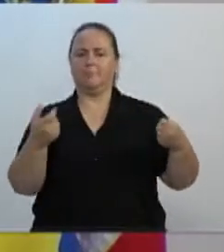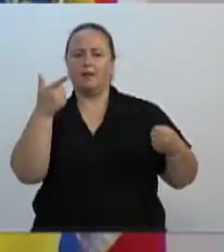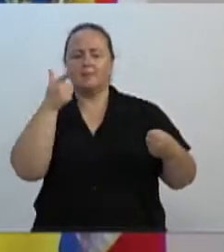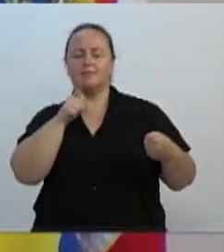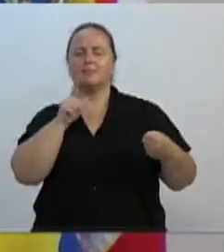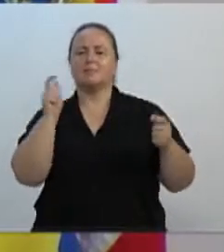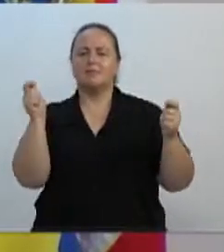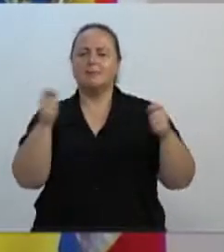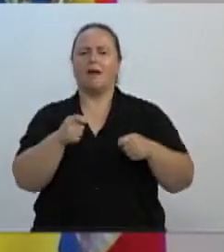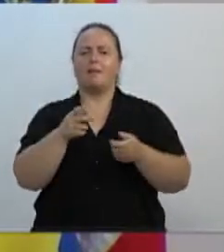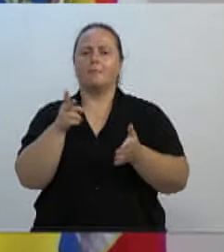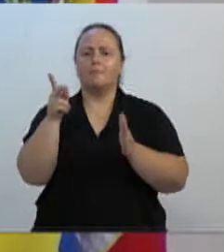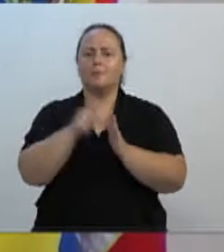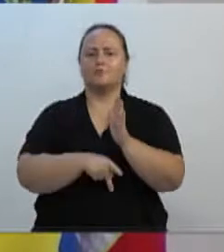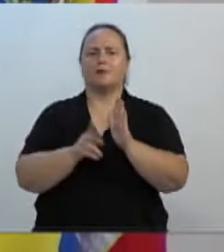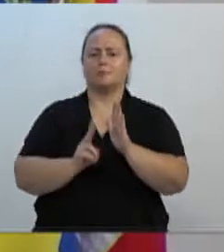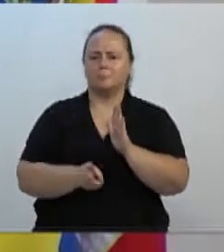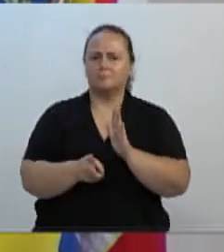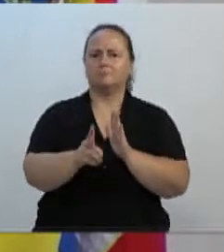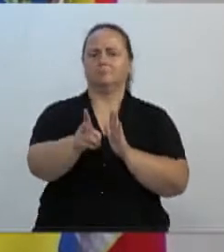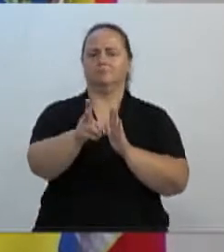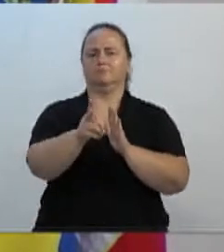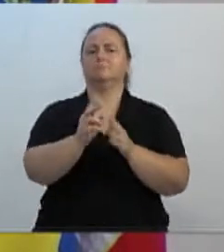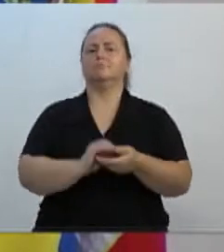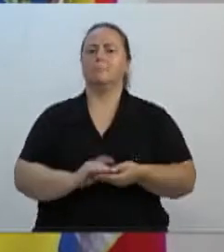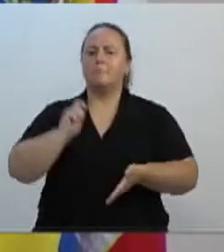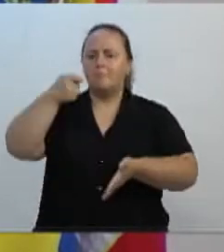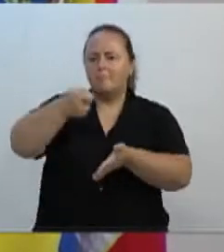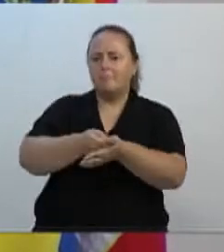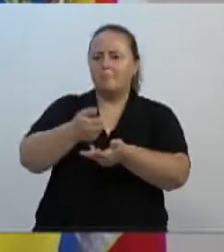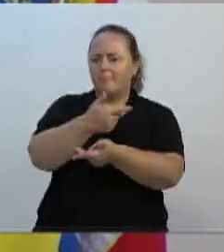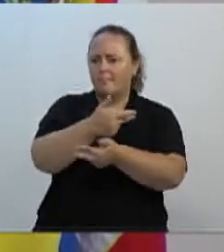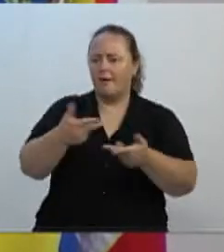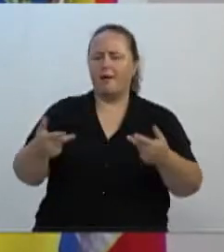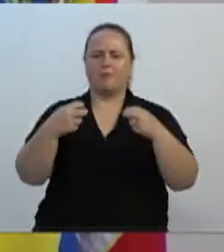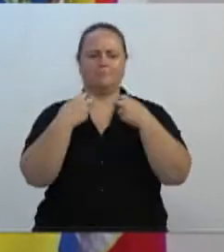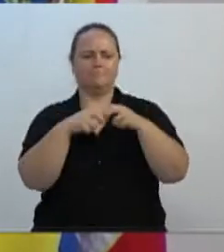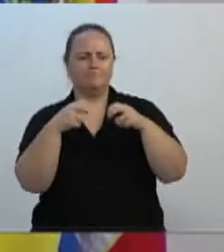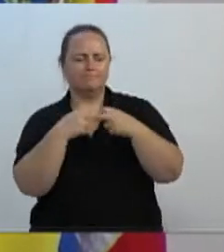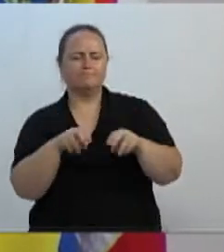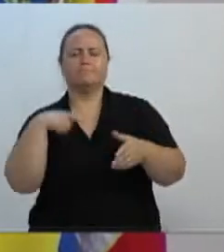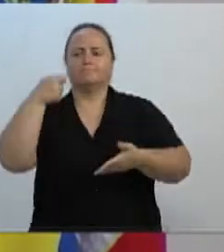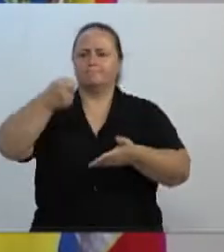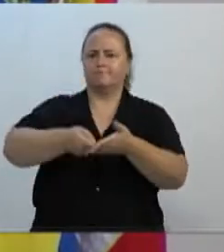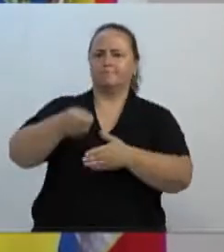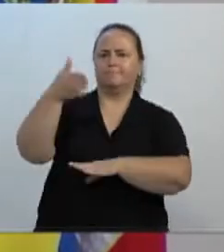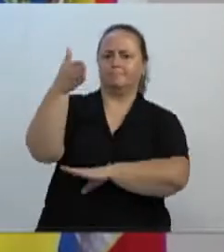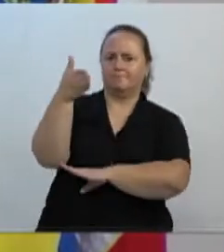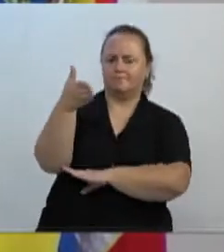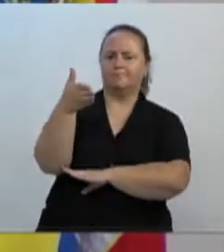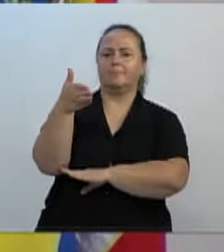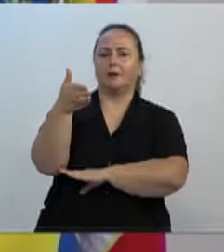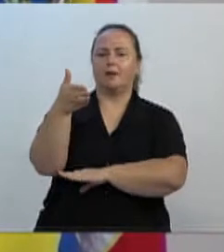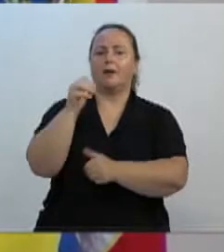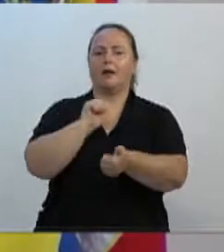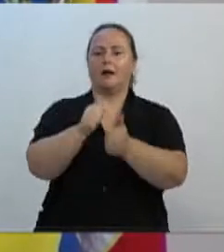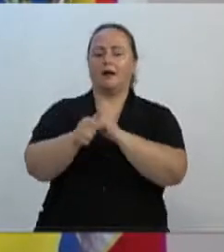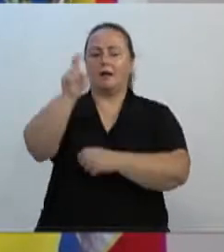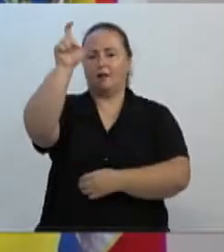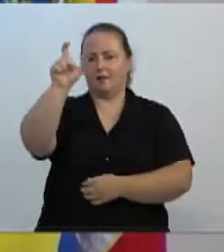projetos em andamento, o custeio de transporte e hospedagem para a participação dos atletas